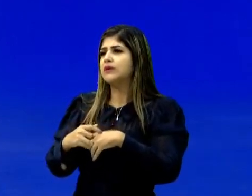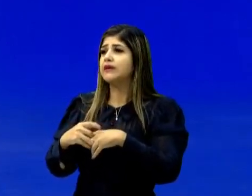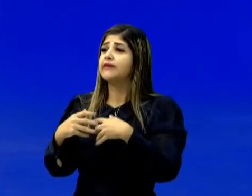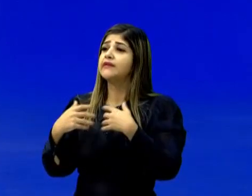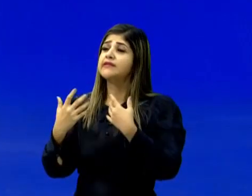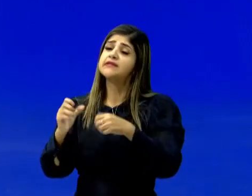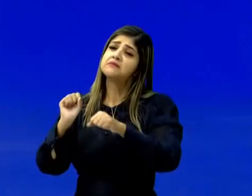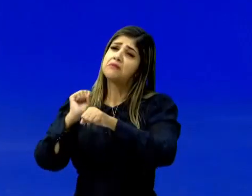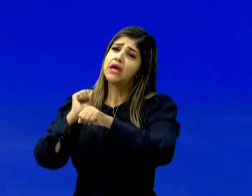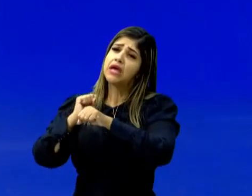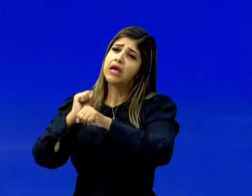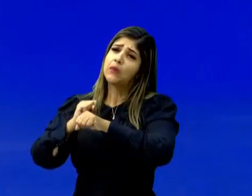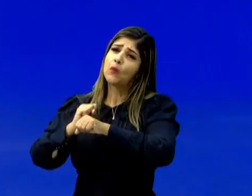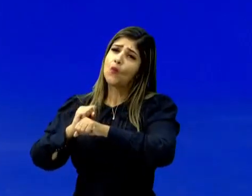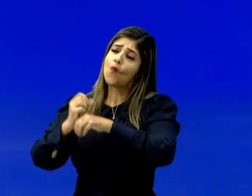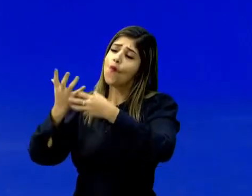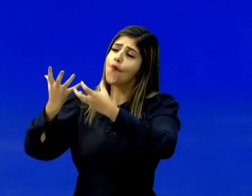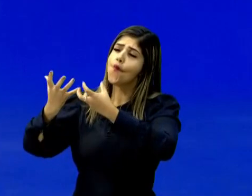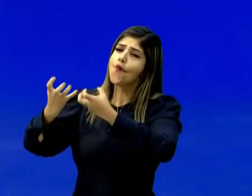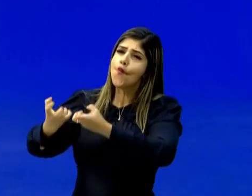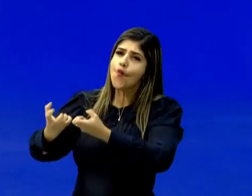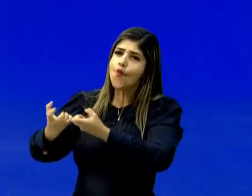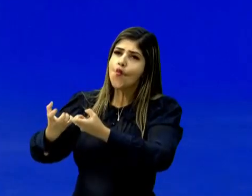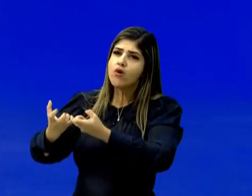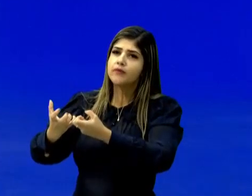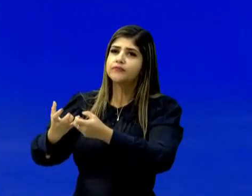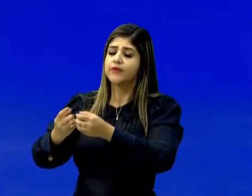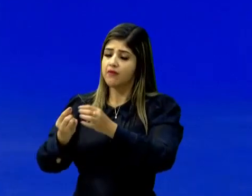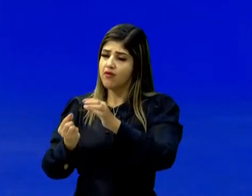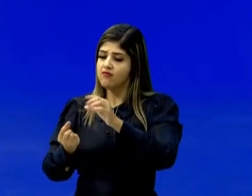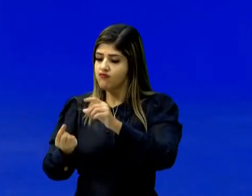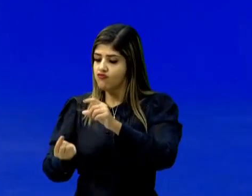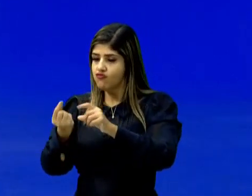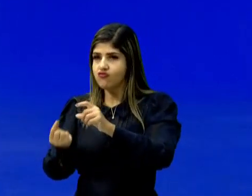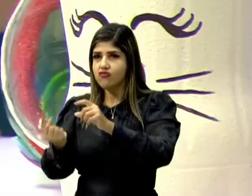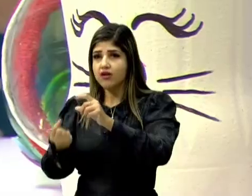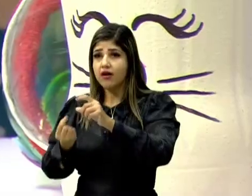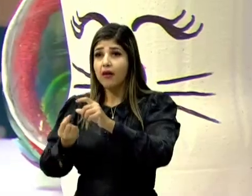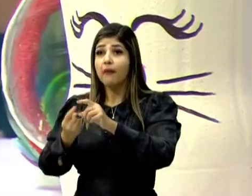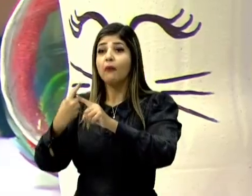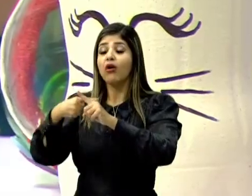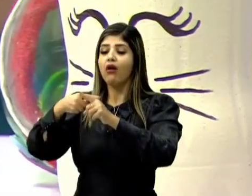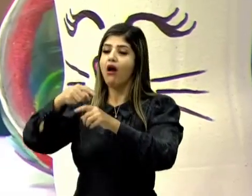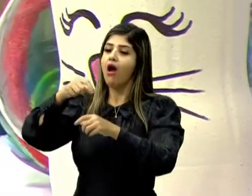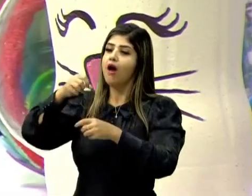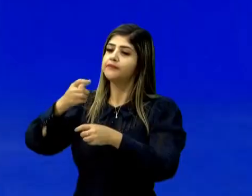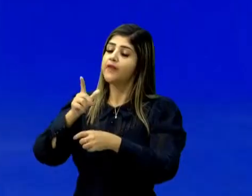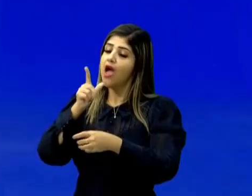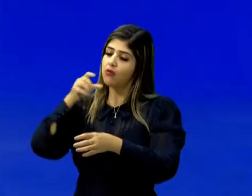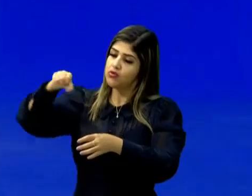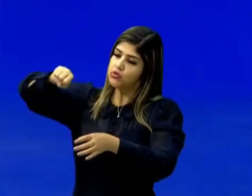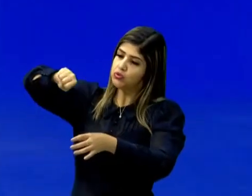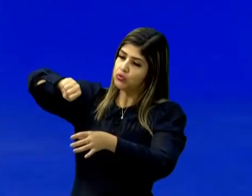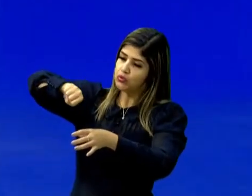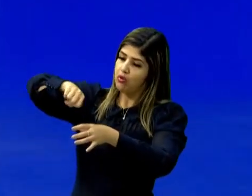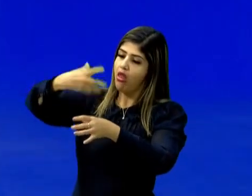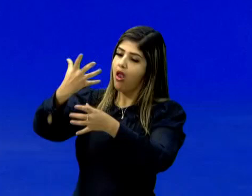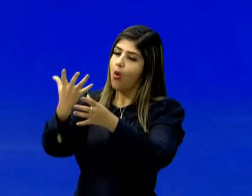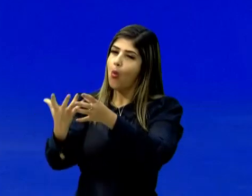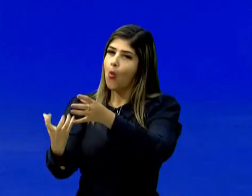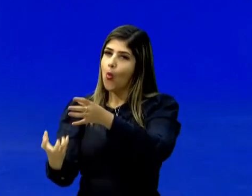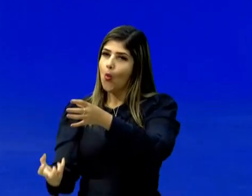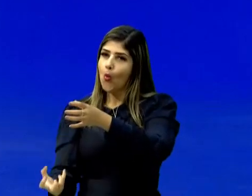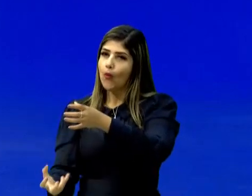a gente espera secar. E aí a gente faz furinhos aqui embaixo. Por quê? Porque a água tem que correr, né? Então a gente tem que fazer os furinhos.